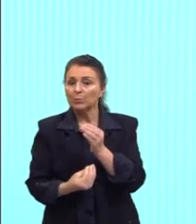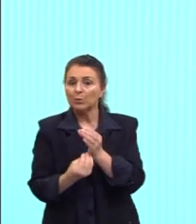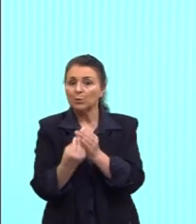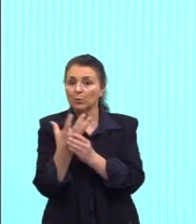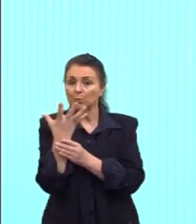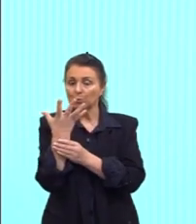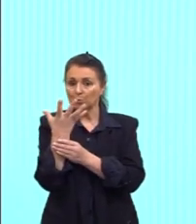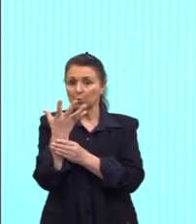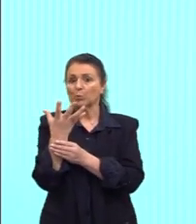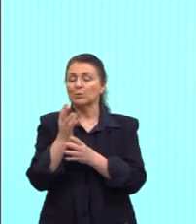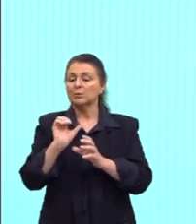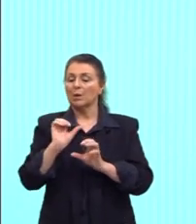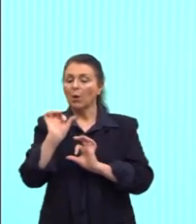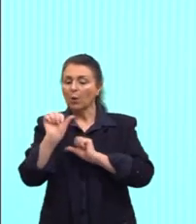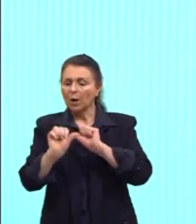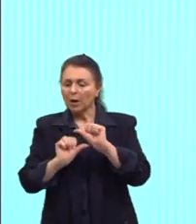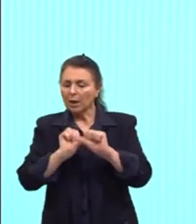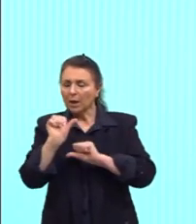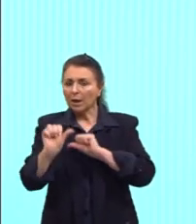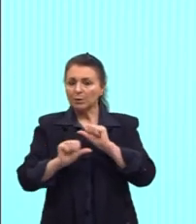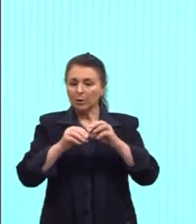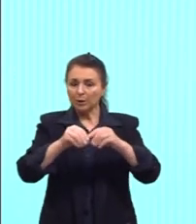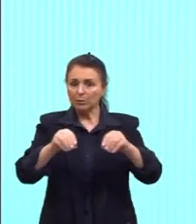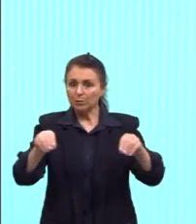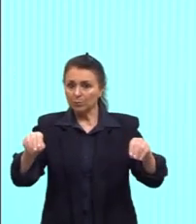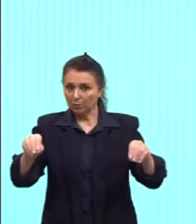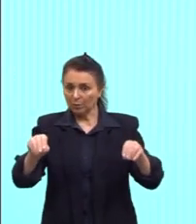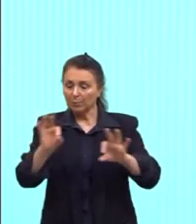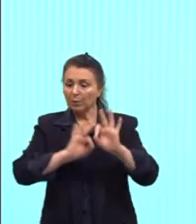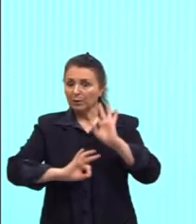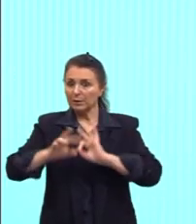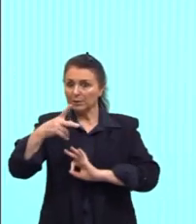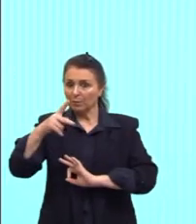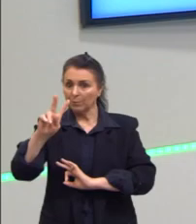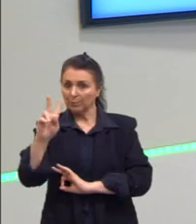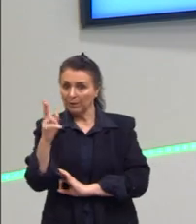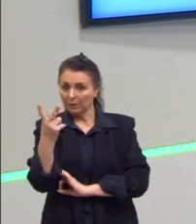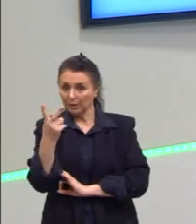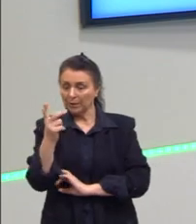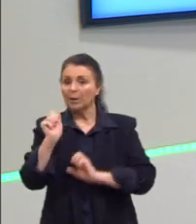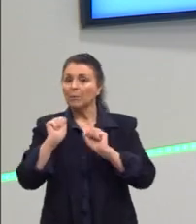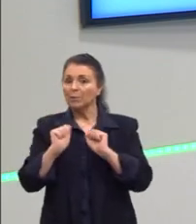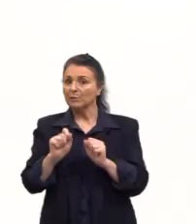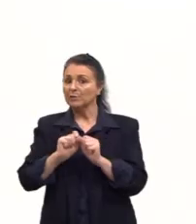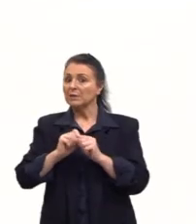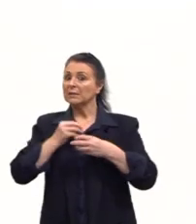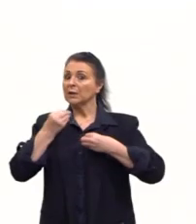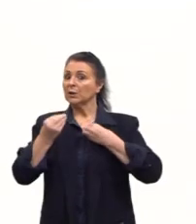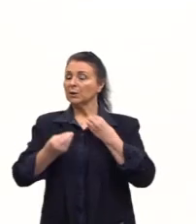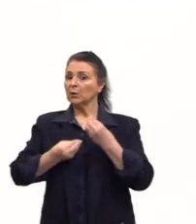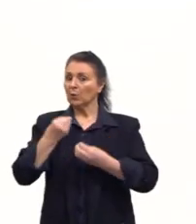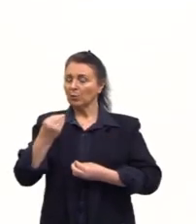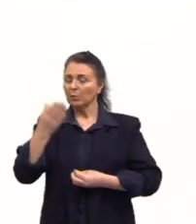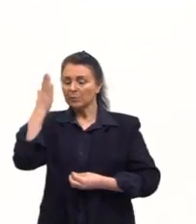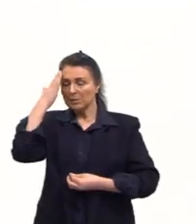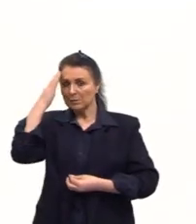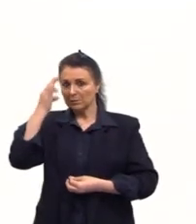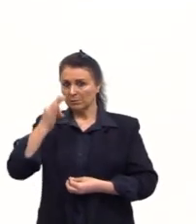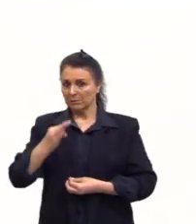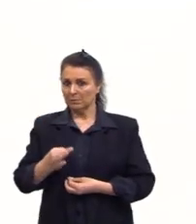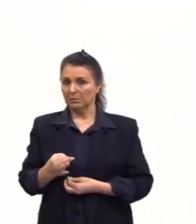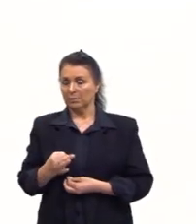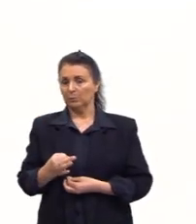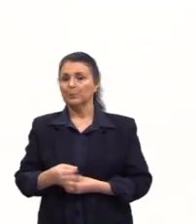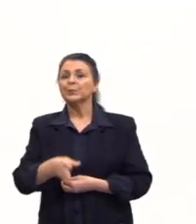desejado de correção no valor de pH é... Então, essa questão pode ser resolvida de várias formas. Pode ser resolvida